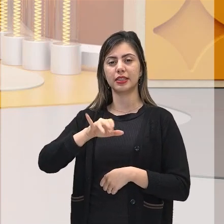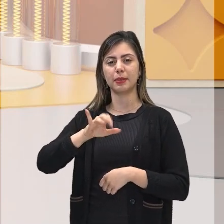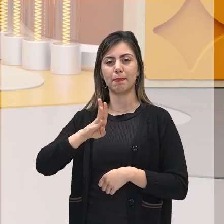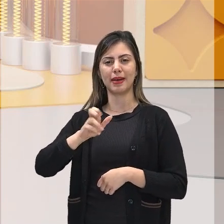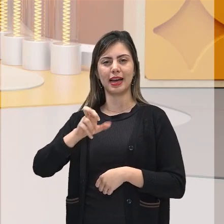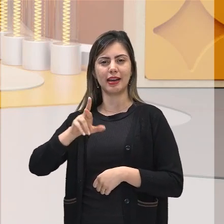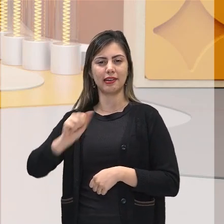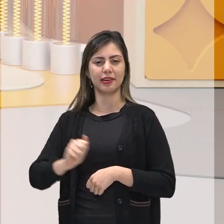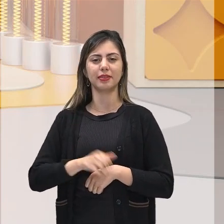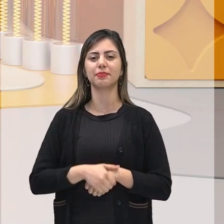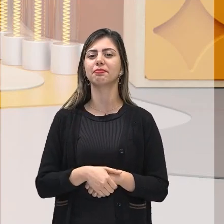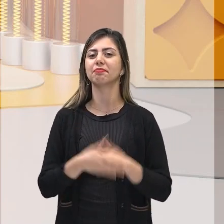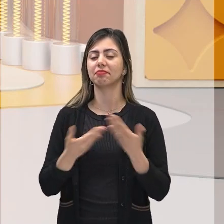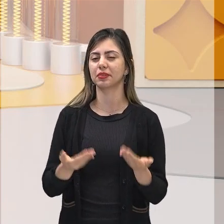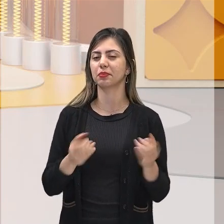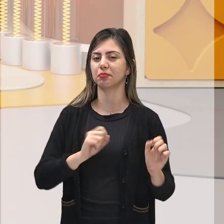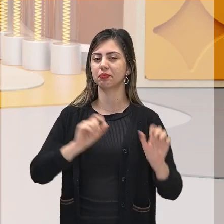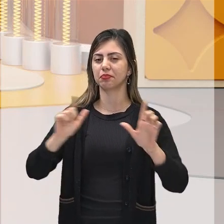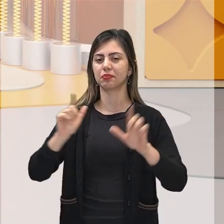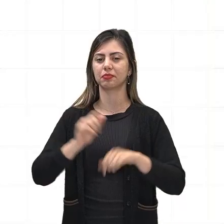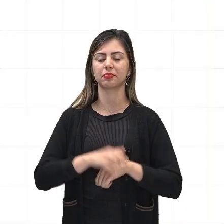favor, coloca aí para a gente na tela.